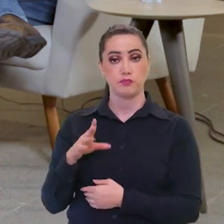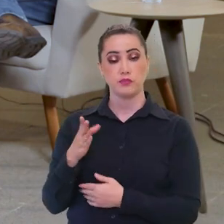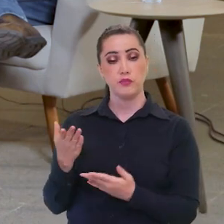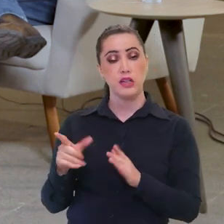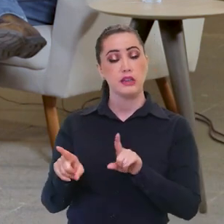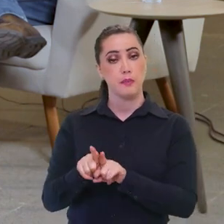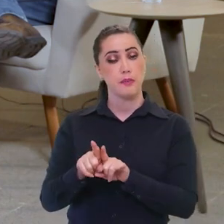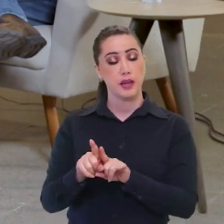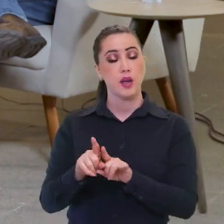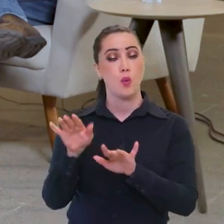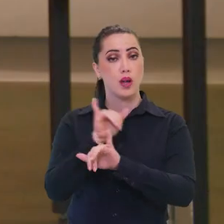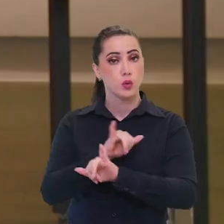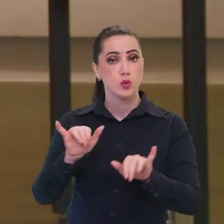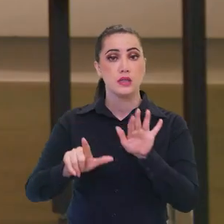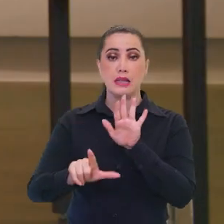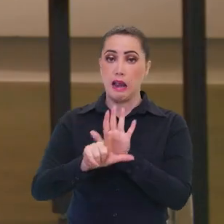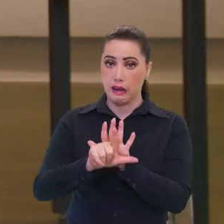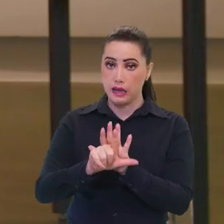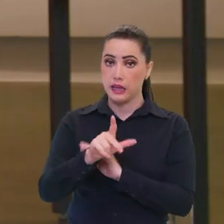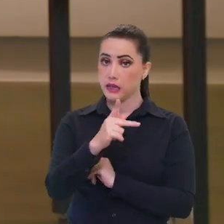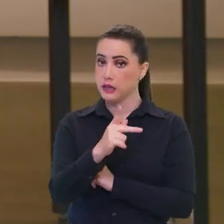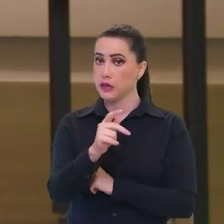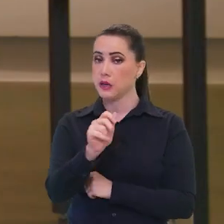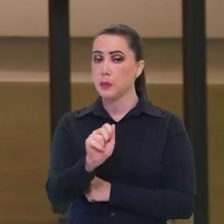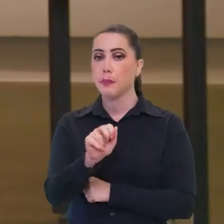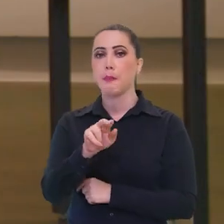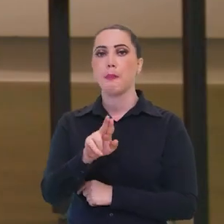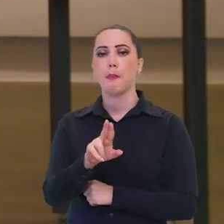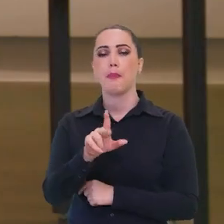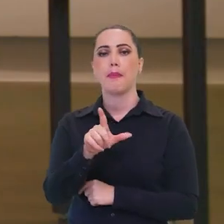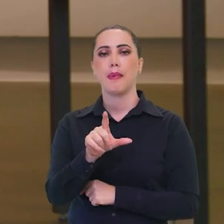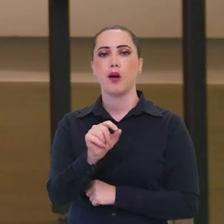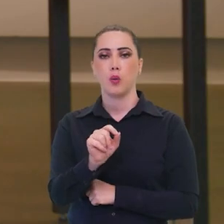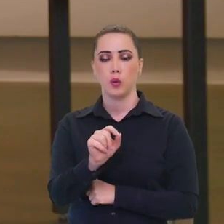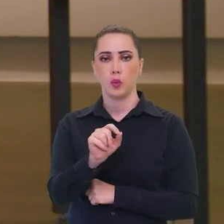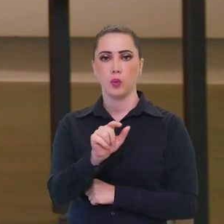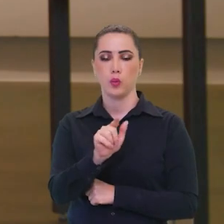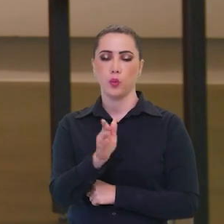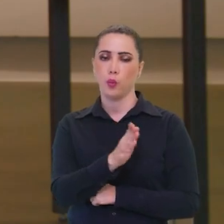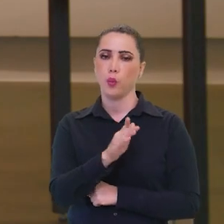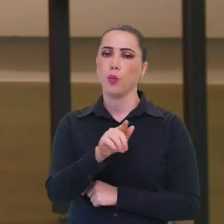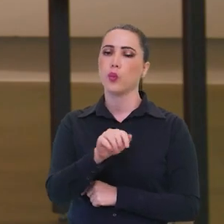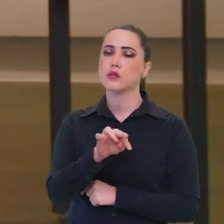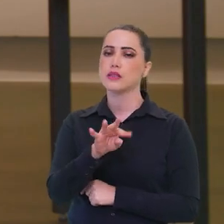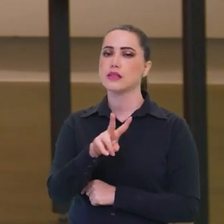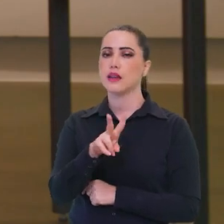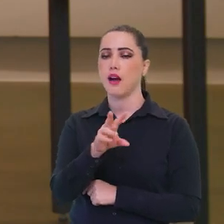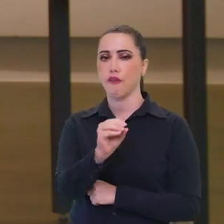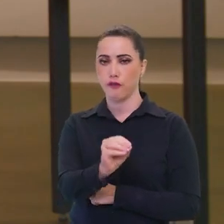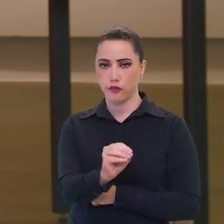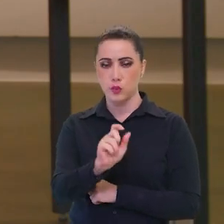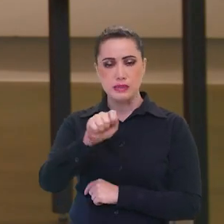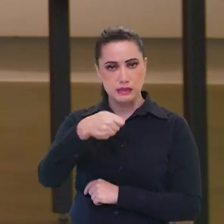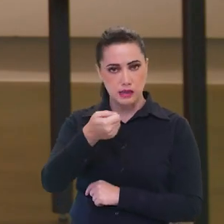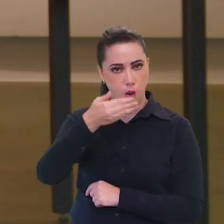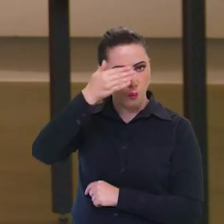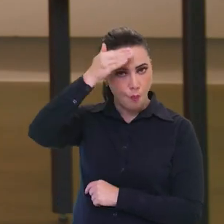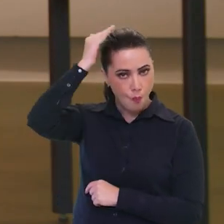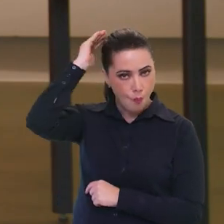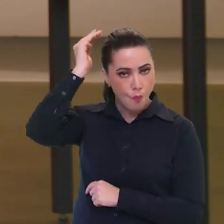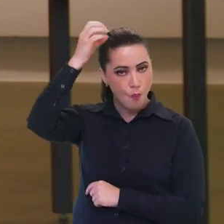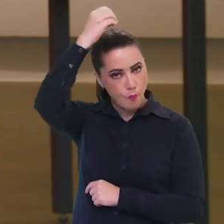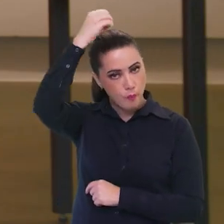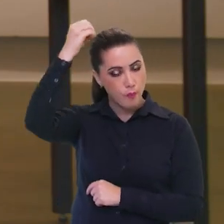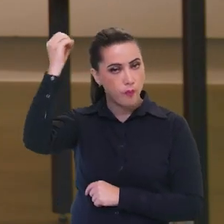é a Lei Paulo Gustavo. Pois é, a Lei Paulo Gustavo foi uma conquista do setor e também foi